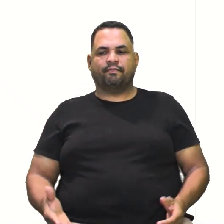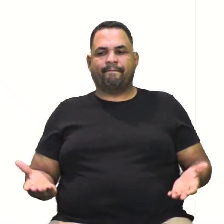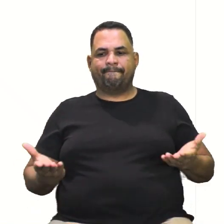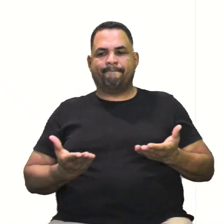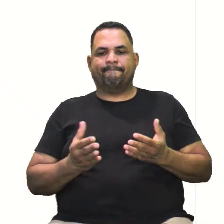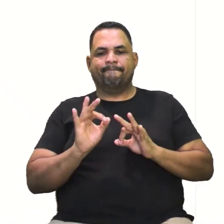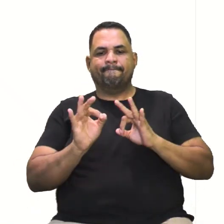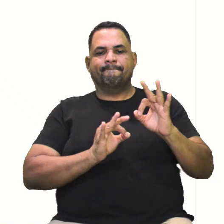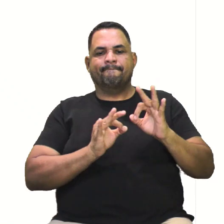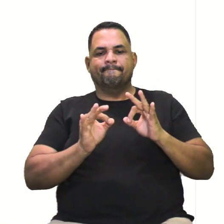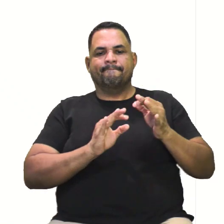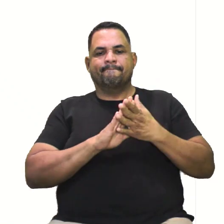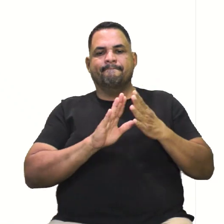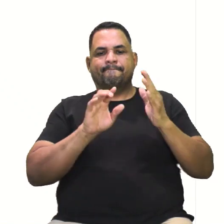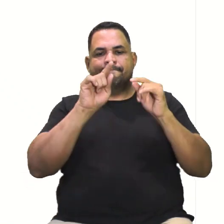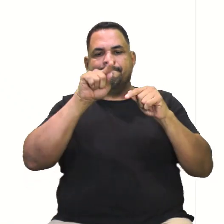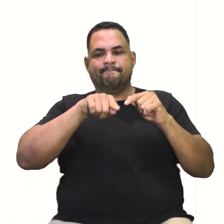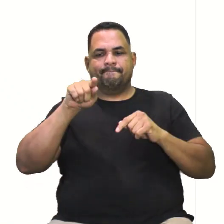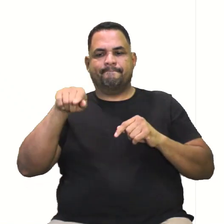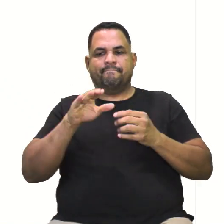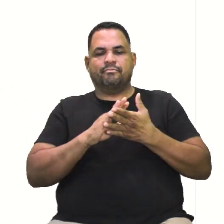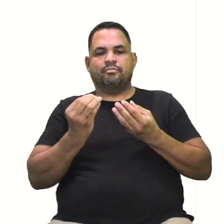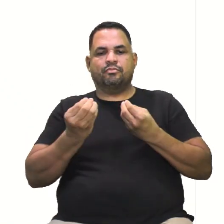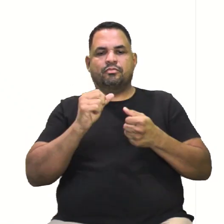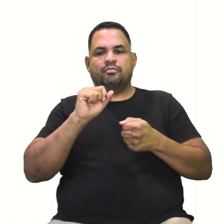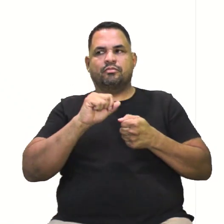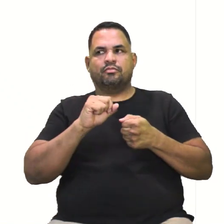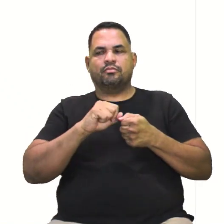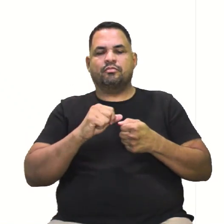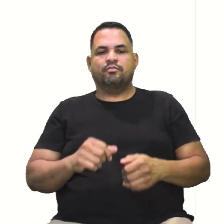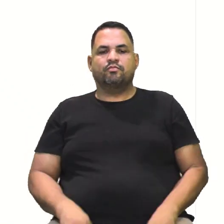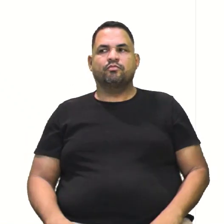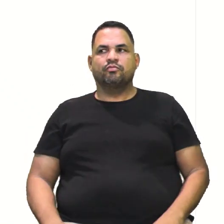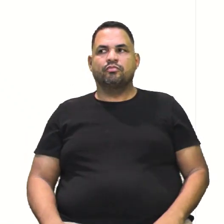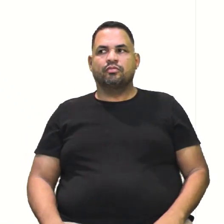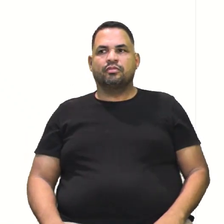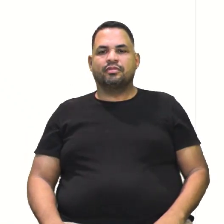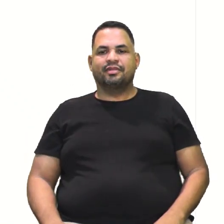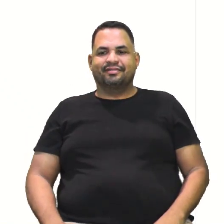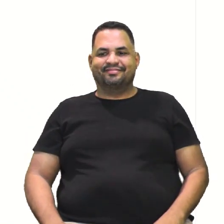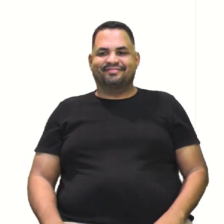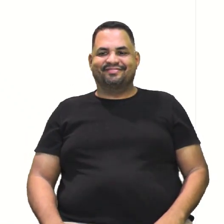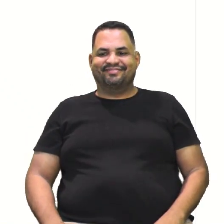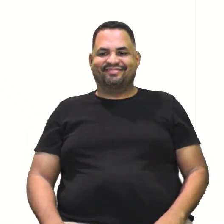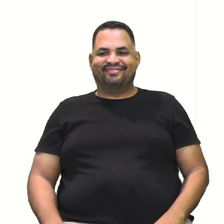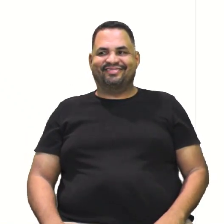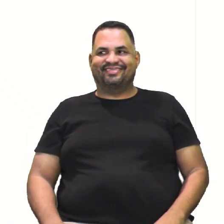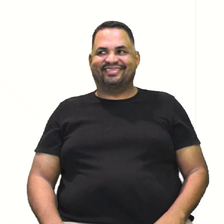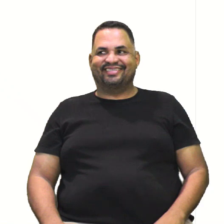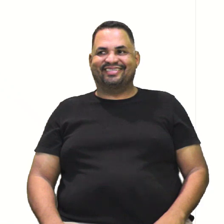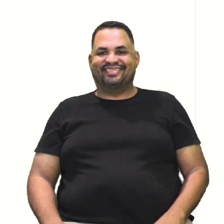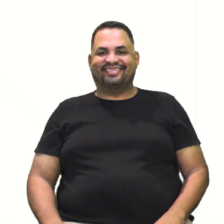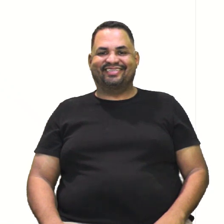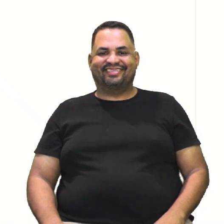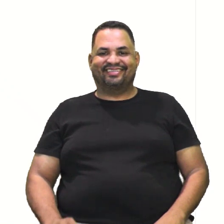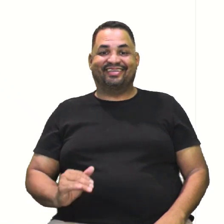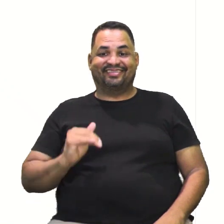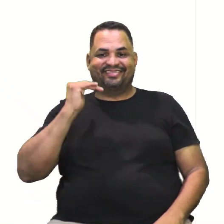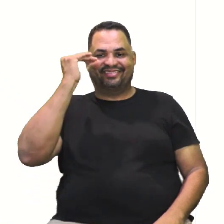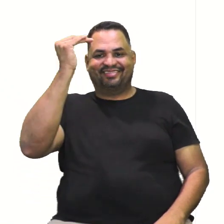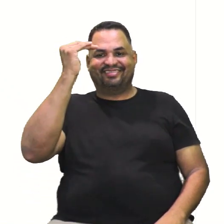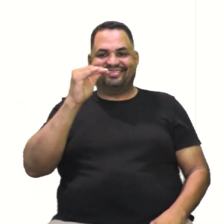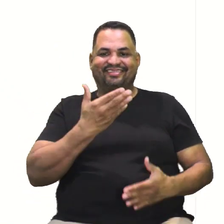Agora, a construção do gráfico. Vamos lá? Vamos ver espacinho aqui legal. Em do... Em cima do nosso intérprete. Acima, né? Acima do